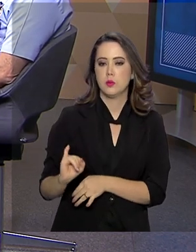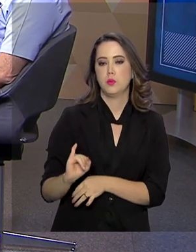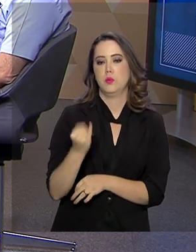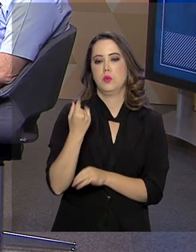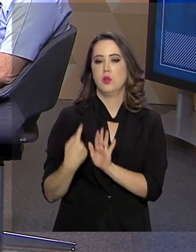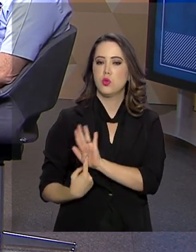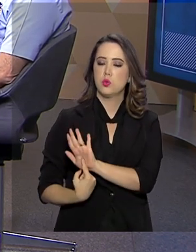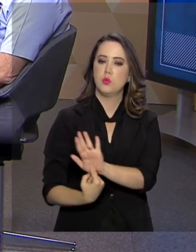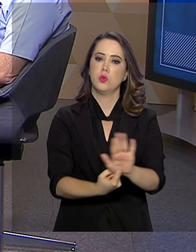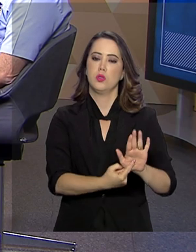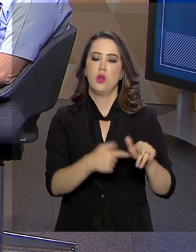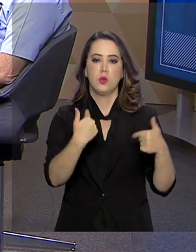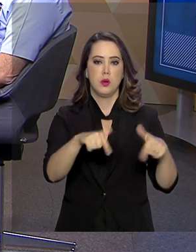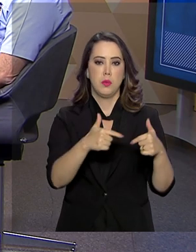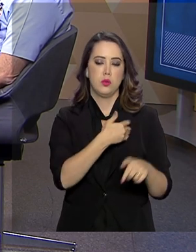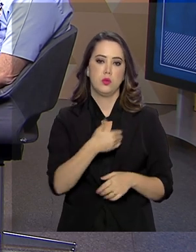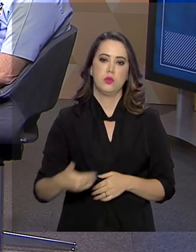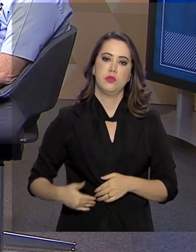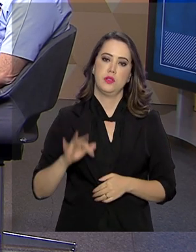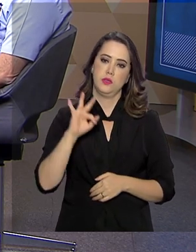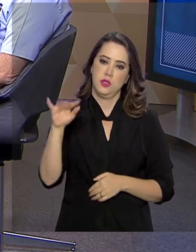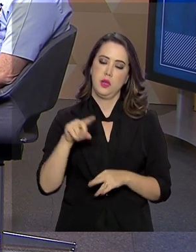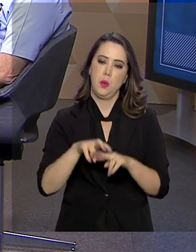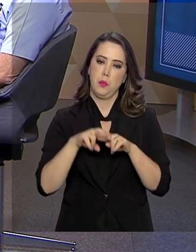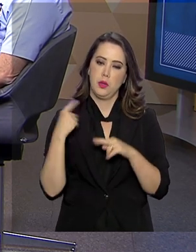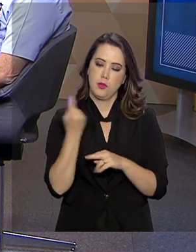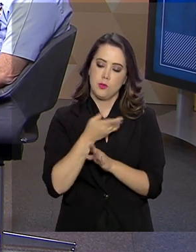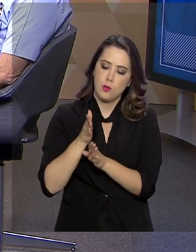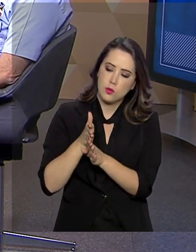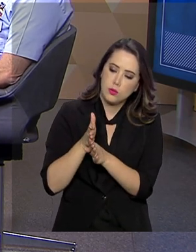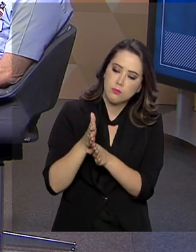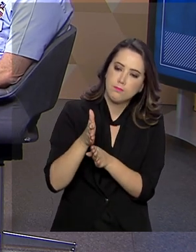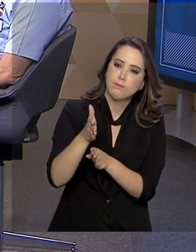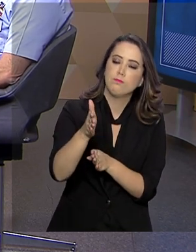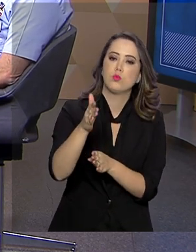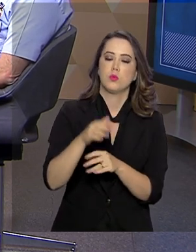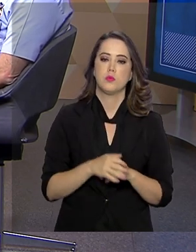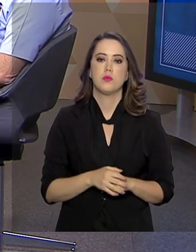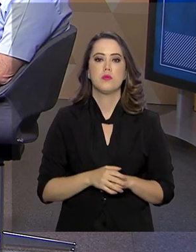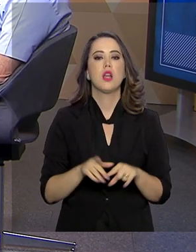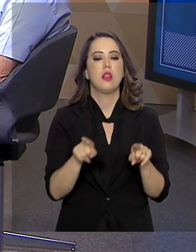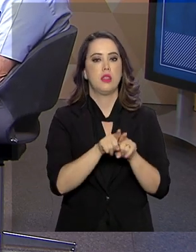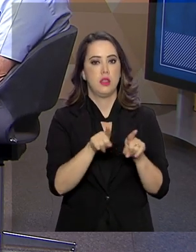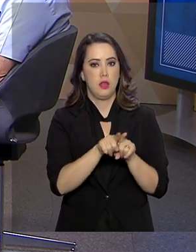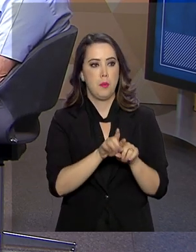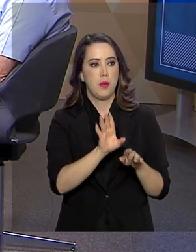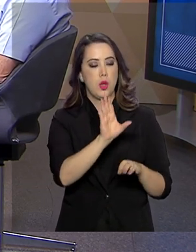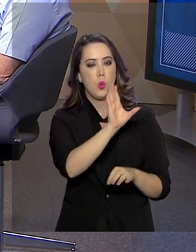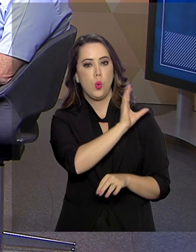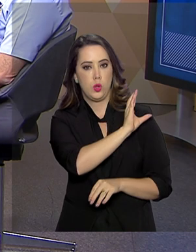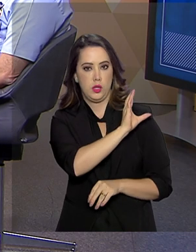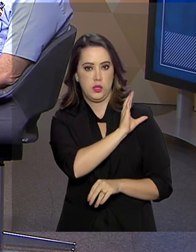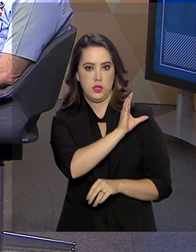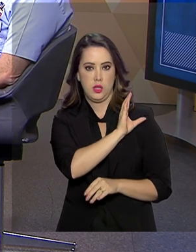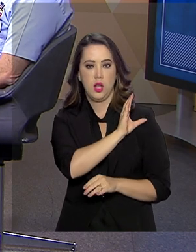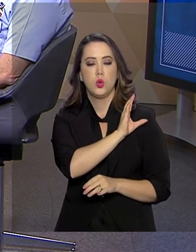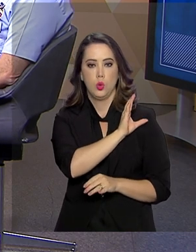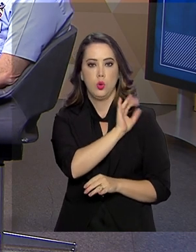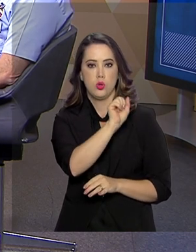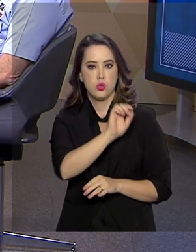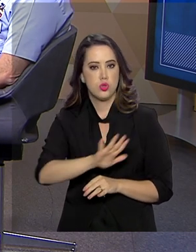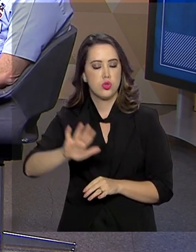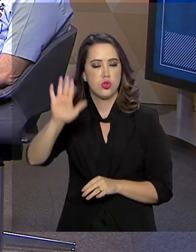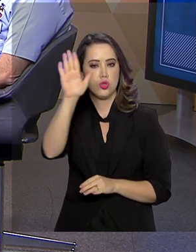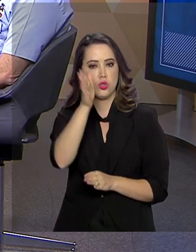trabalho que o governo federal está fazendo em prol das nossas fronteiras. E também o coordenador-geral de fronteiras da